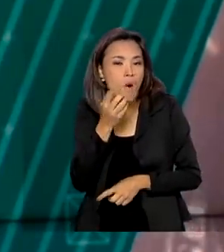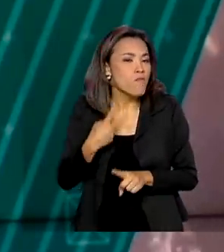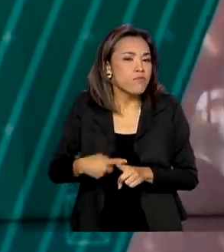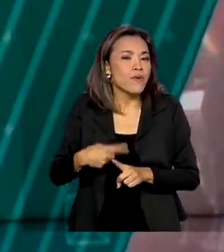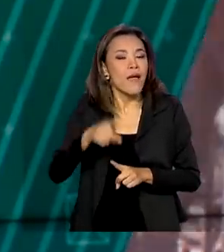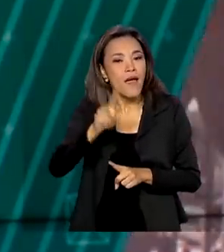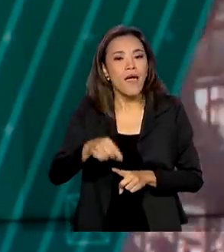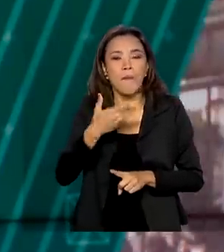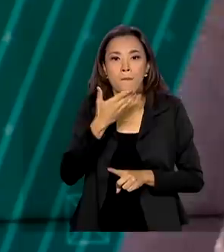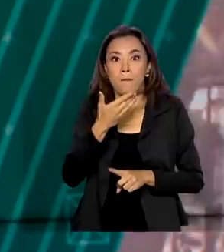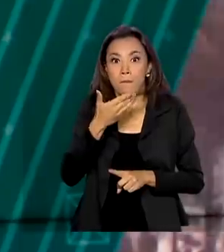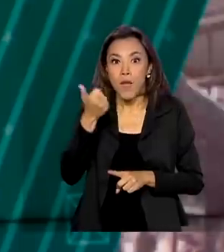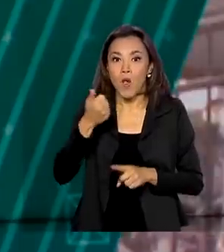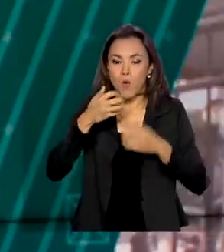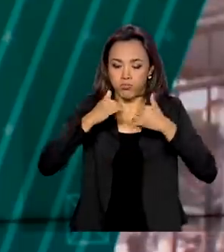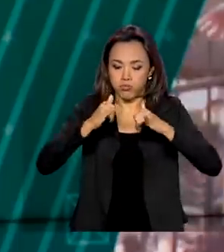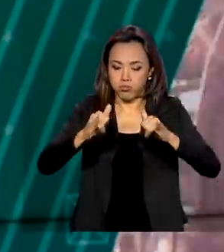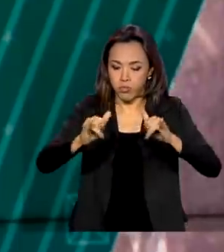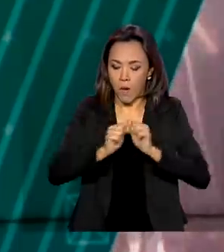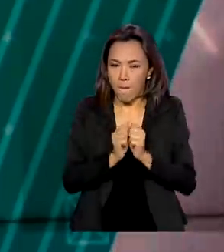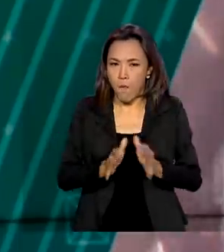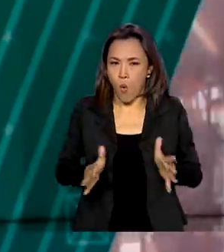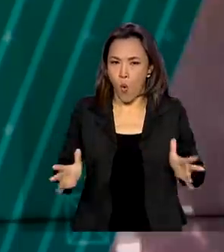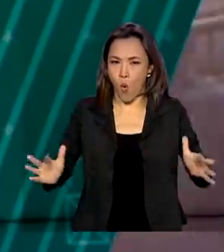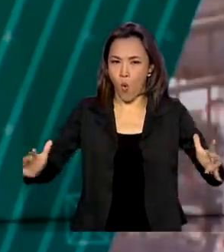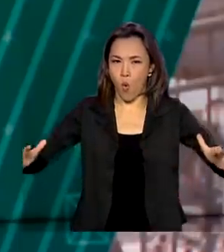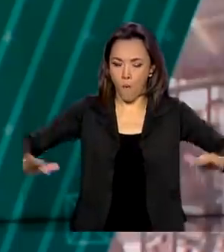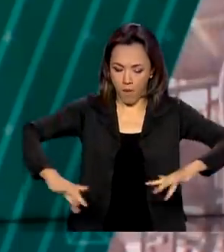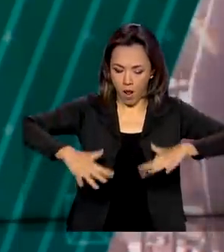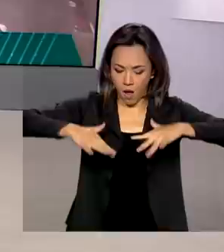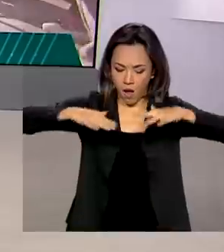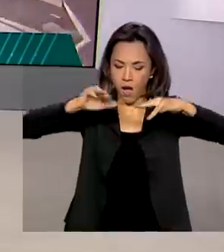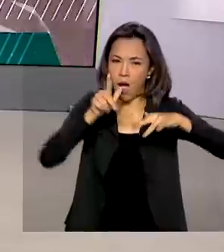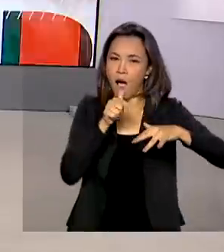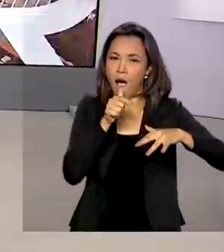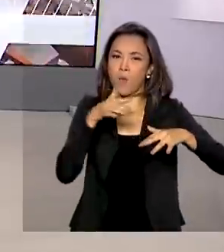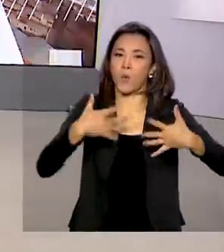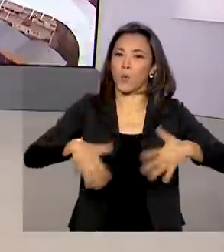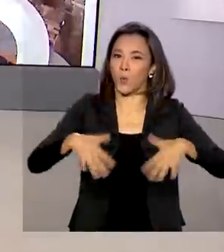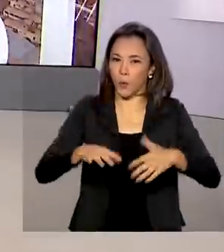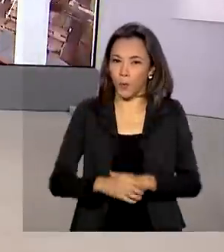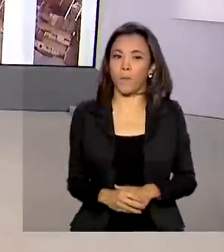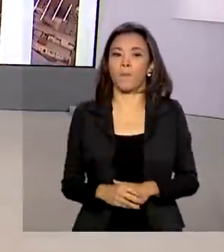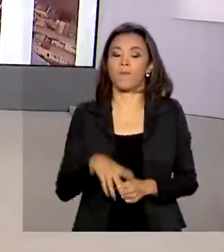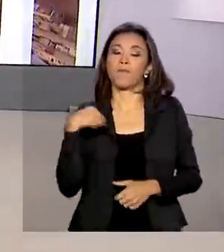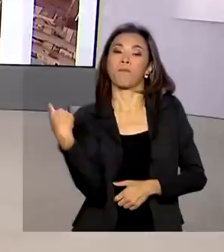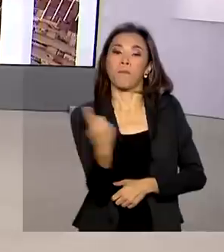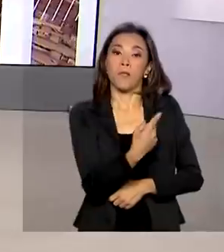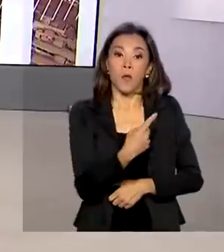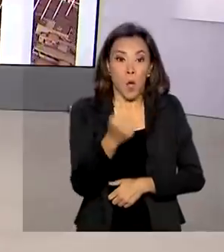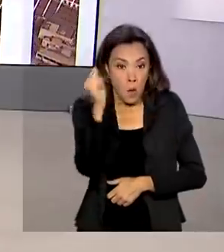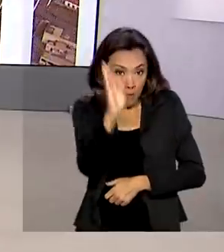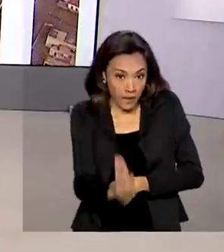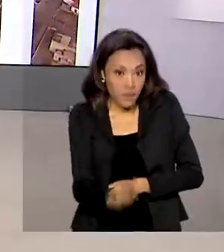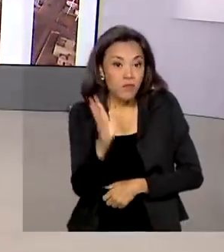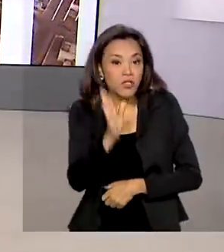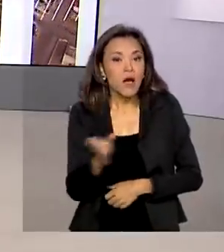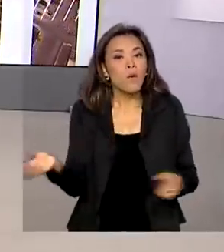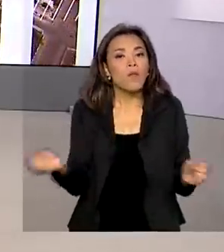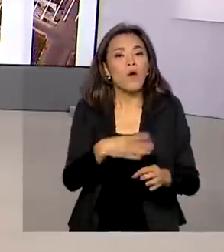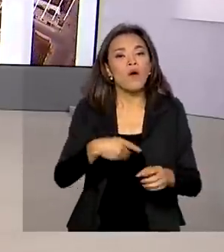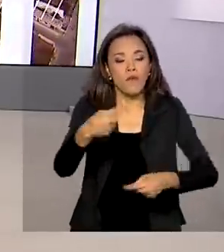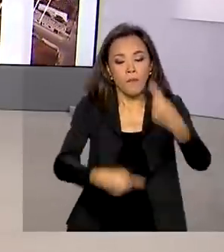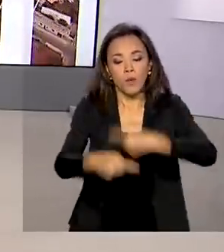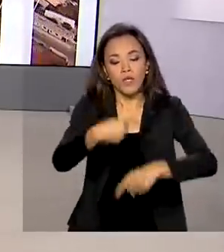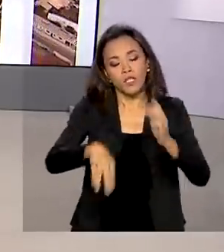melhoria na produção hidrelétrica com os reservatórios mais cheios. O Brasil está elaborando uma nova política nacional de